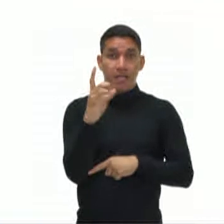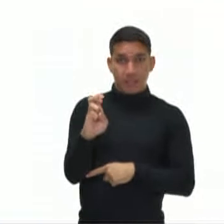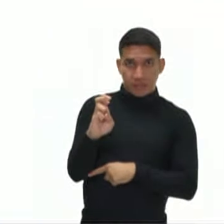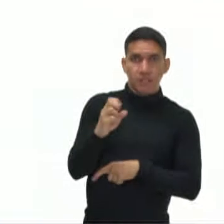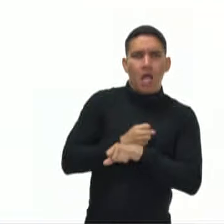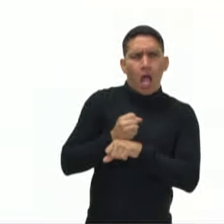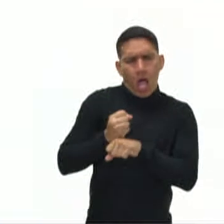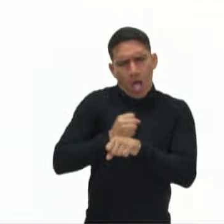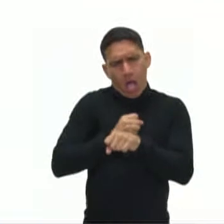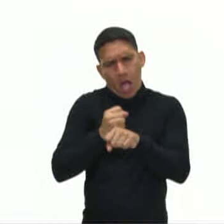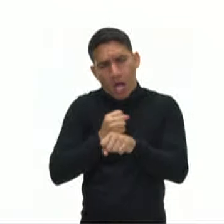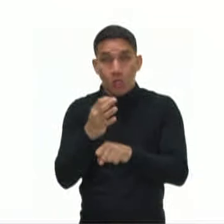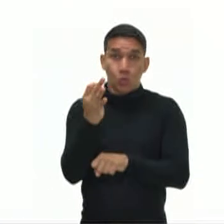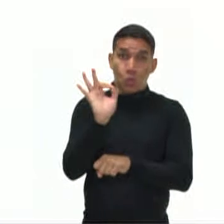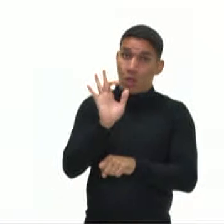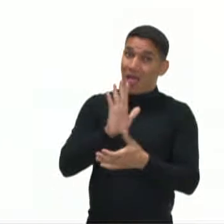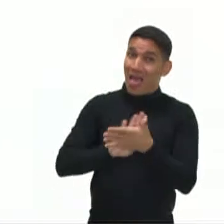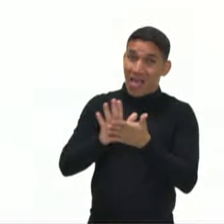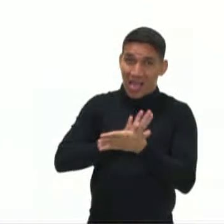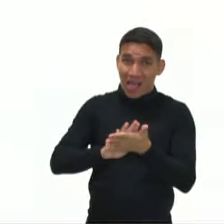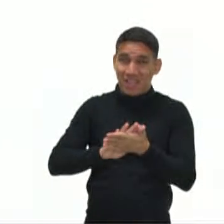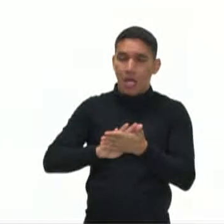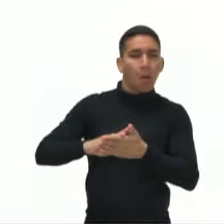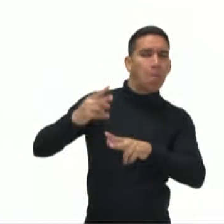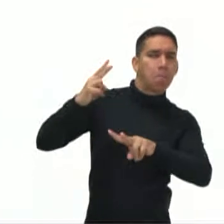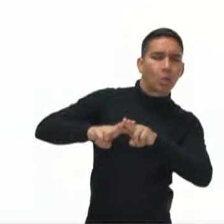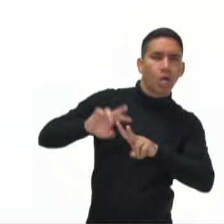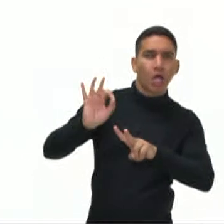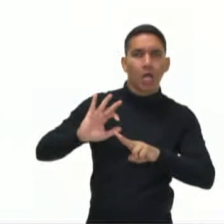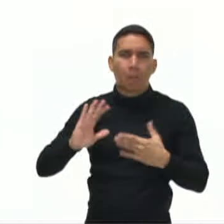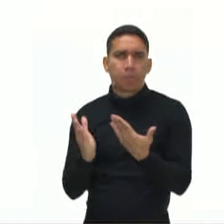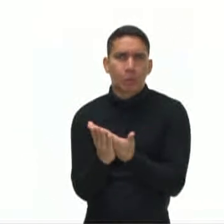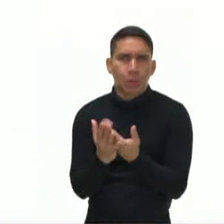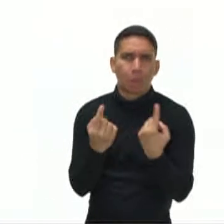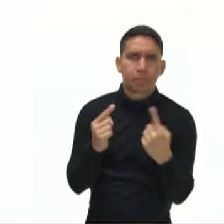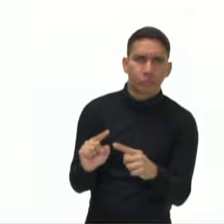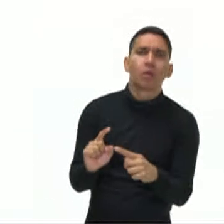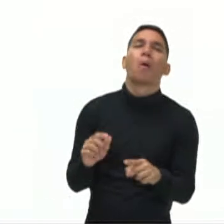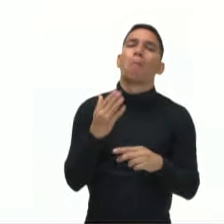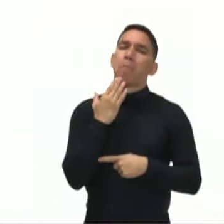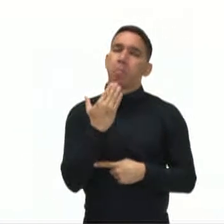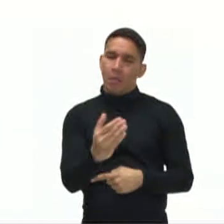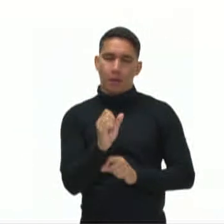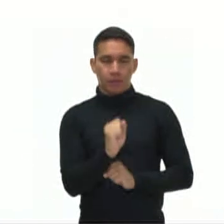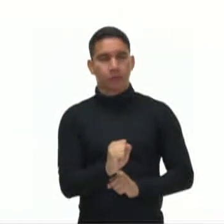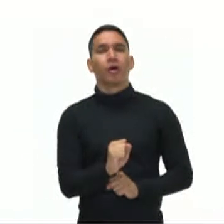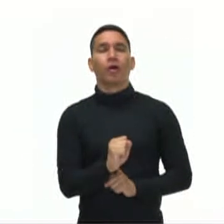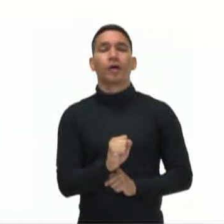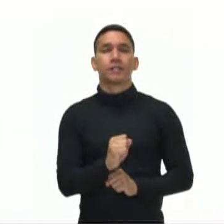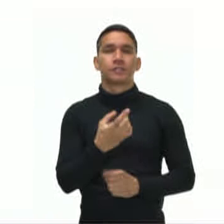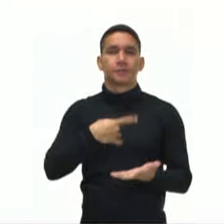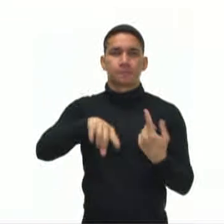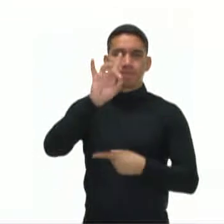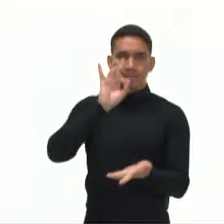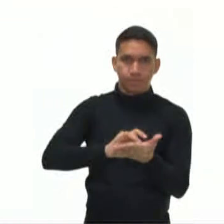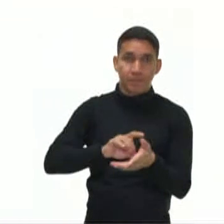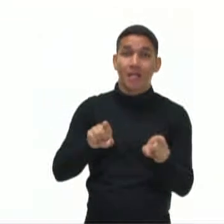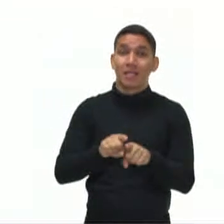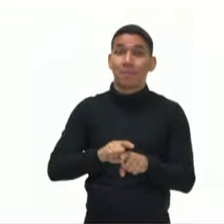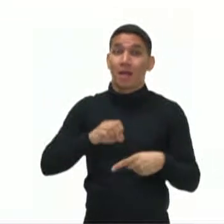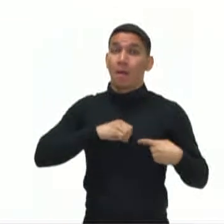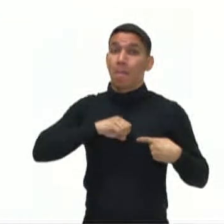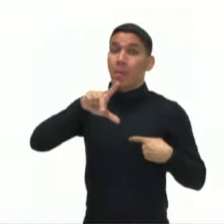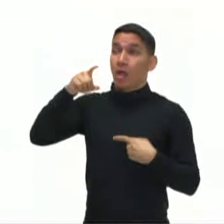e sem condenação penal, desde que requeram a nacionalidade brasileira. Aos portugueses residentes no país, se